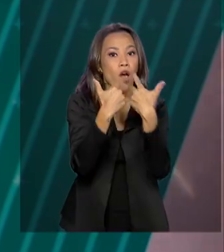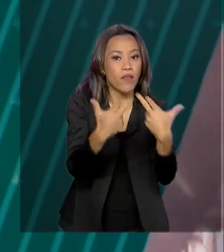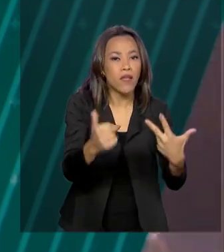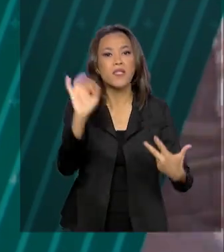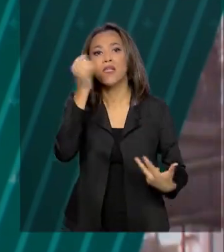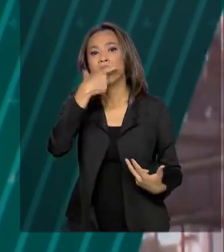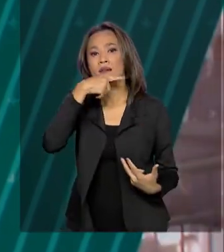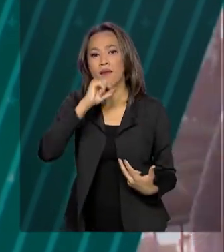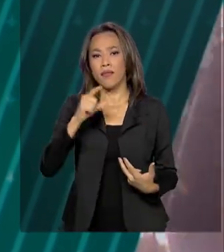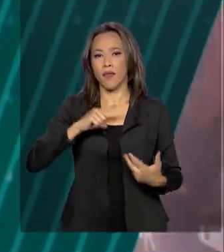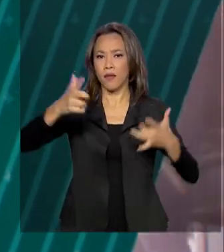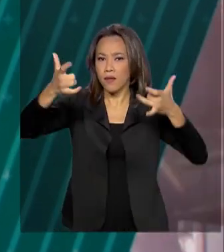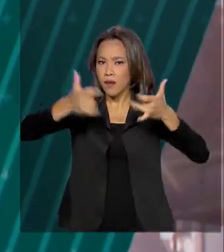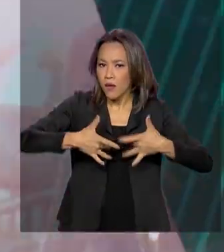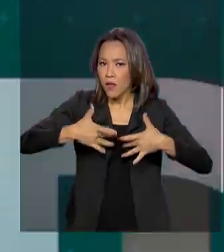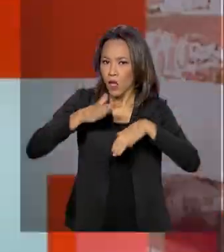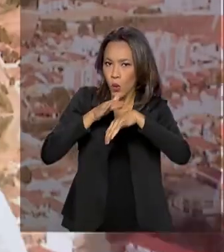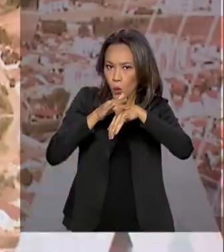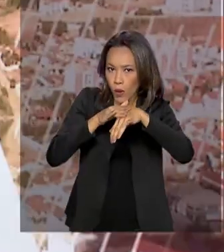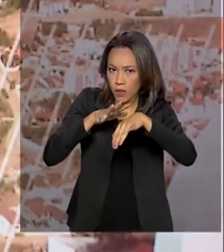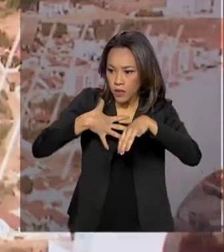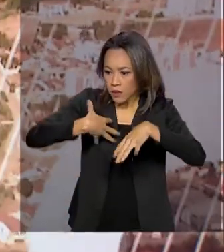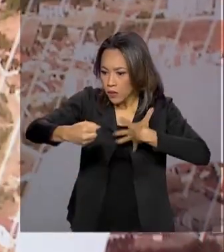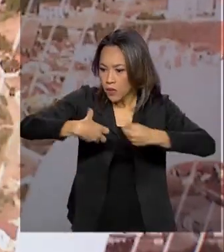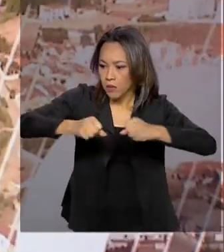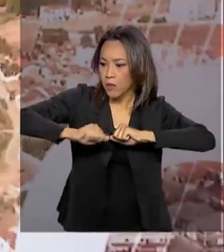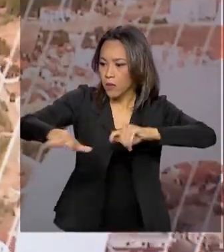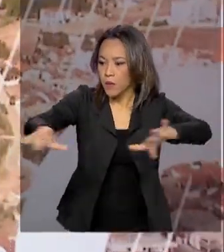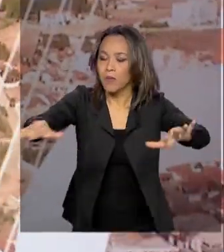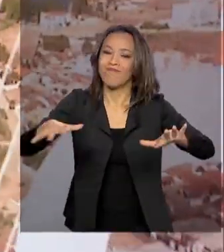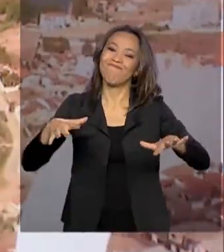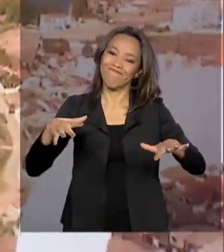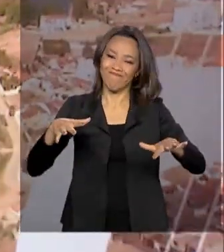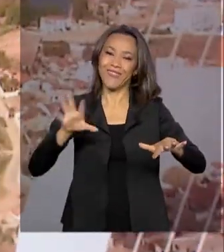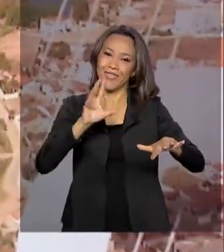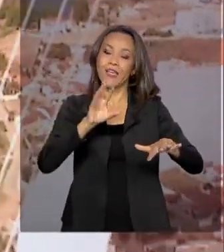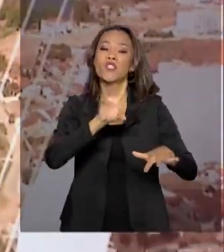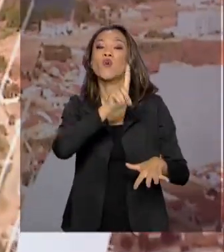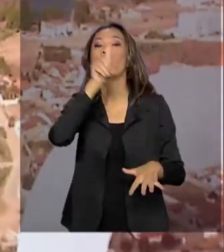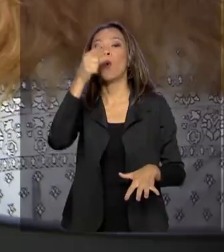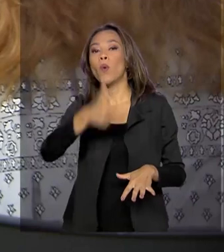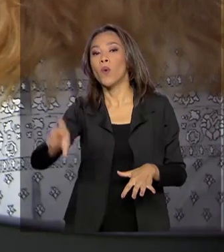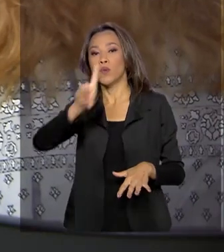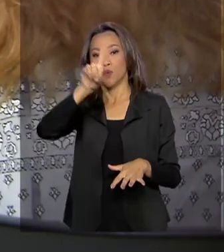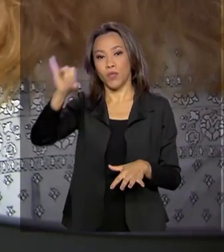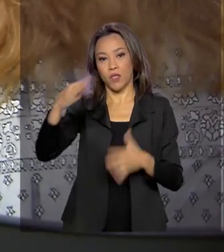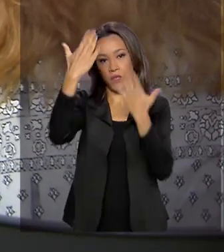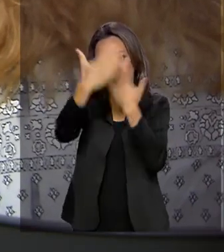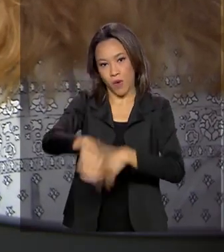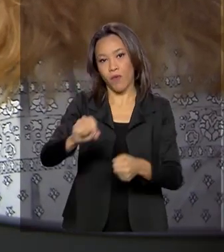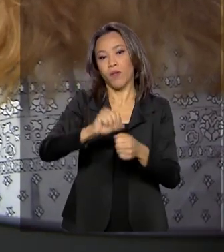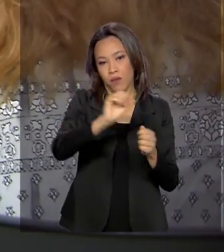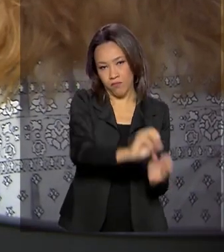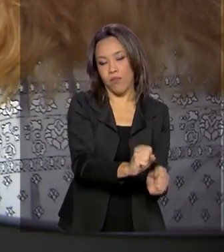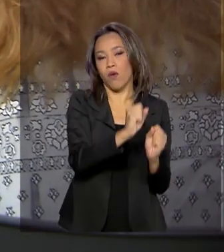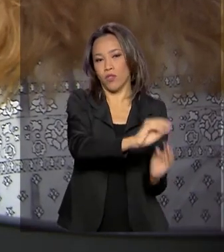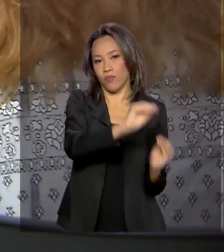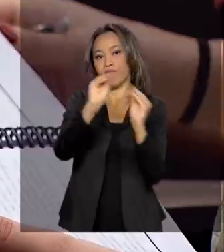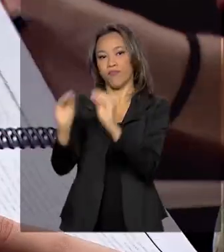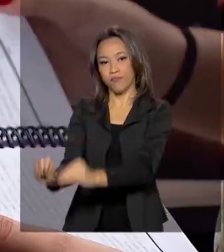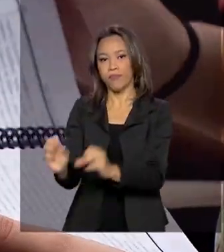diagnóstico de alguma doença contagiosa poderá fazer o Enem em outra data. Pela primeira vez,